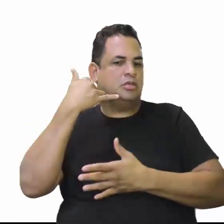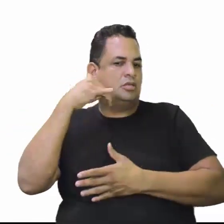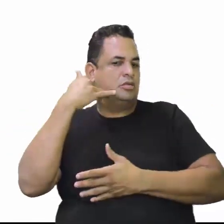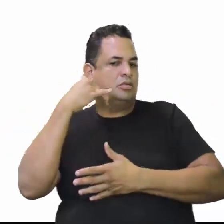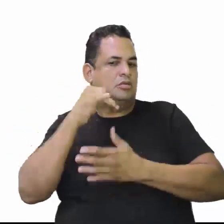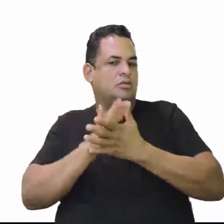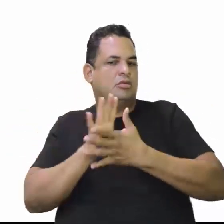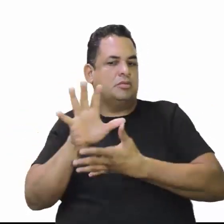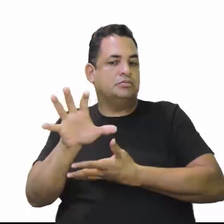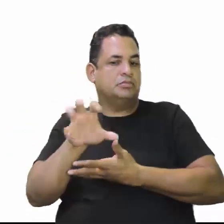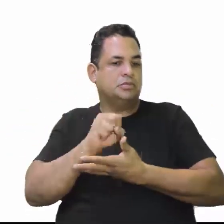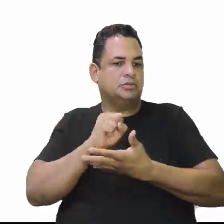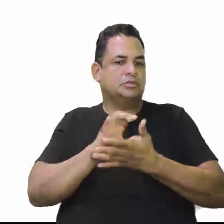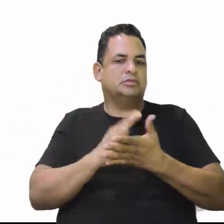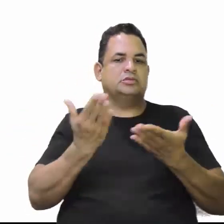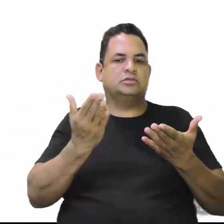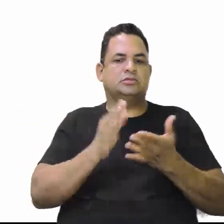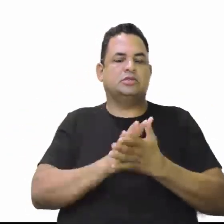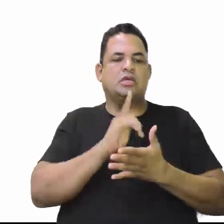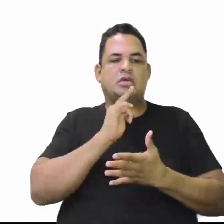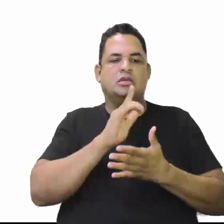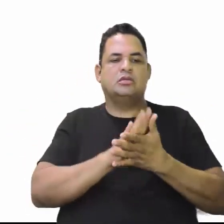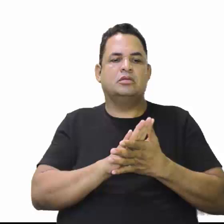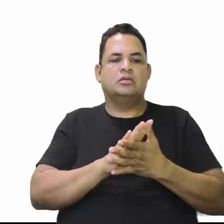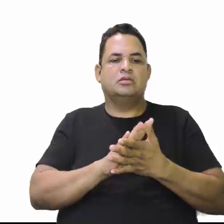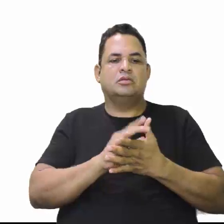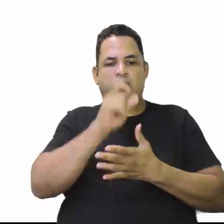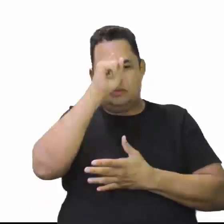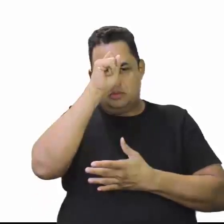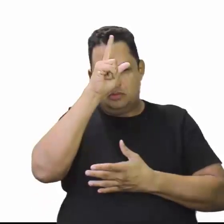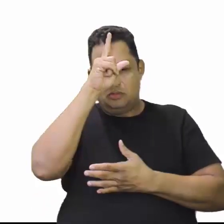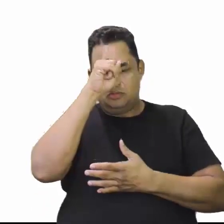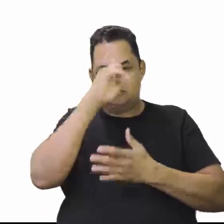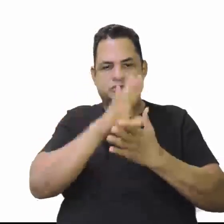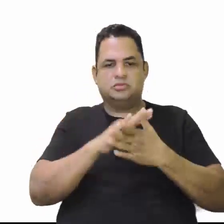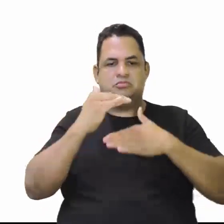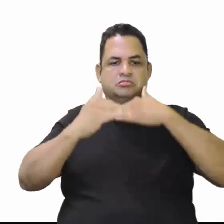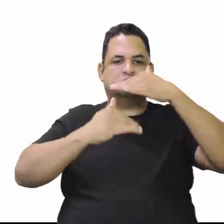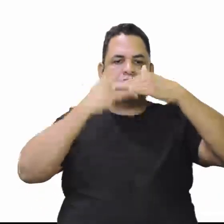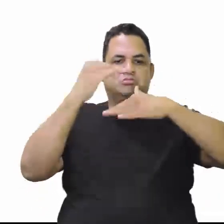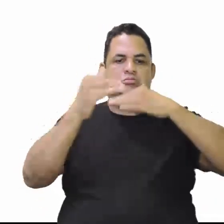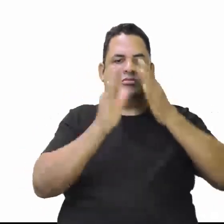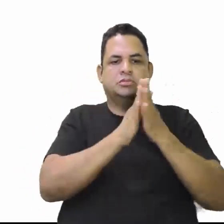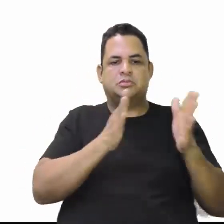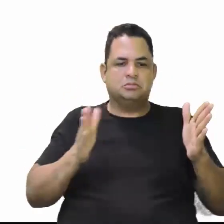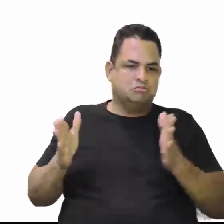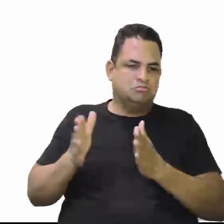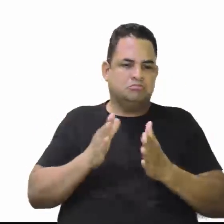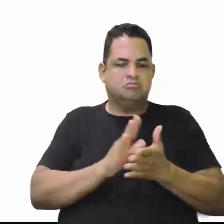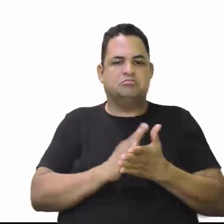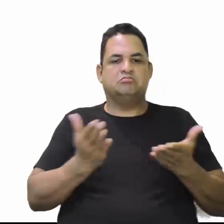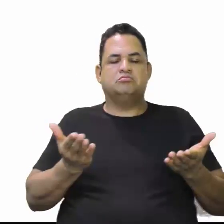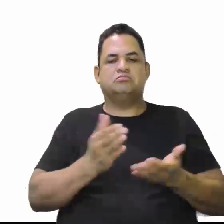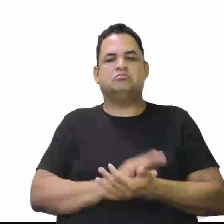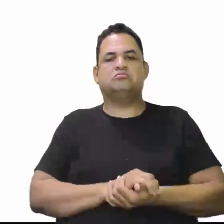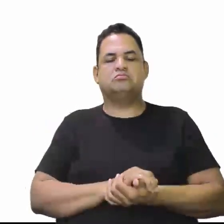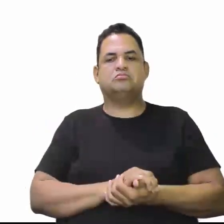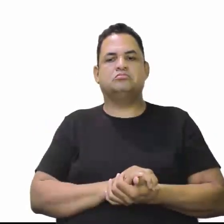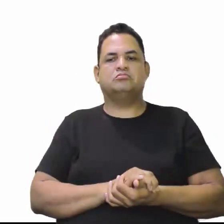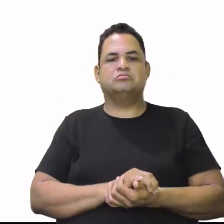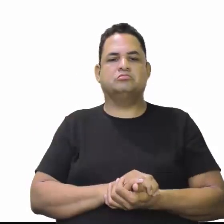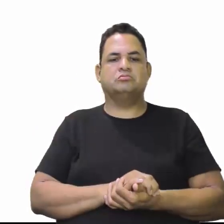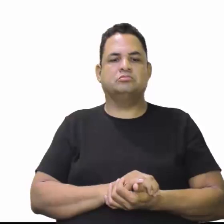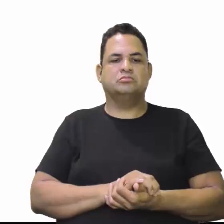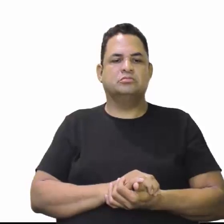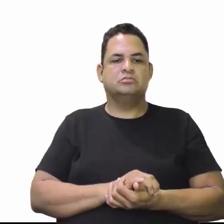hospital, o Hospital da Candelária, um hospital muito desenvolvido para a época, o maior hospital de doença tropical